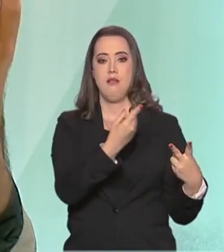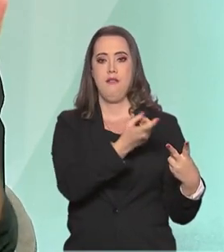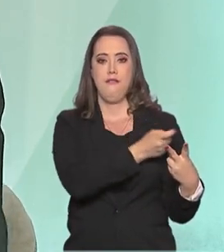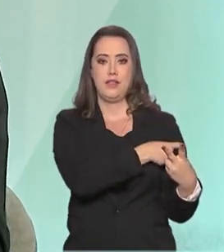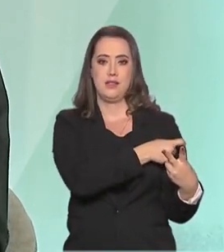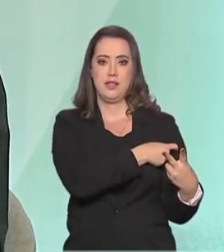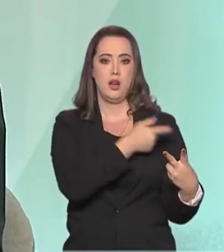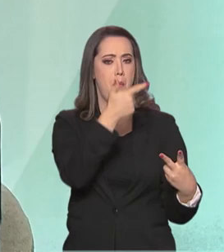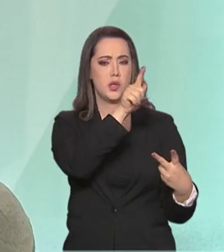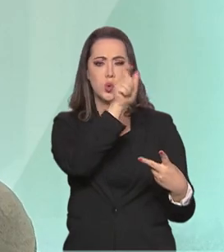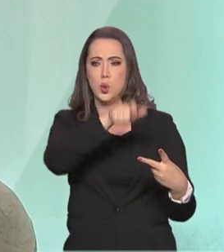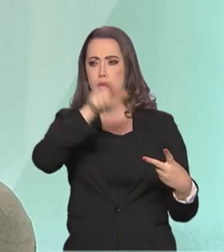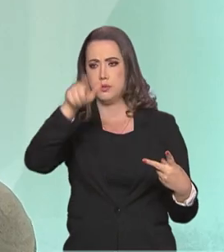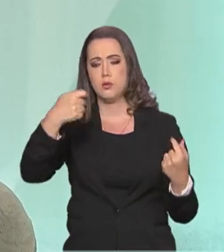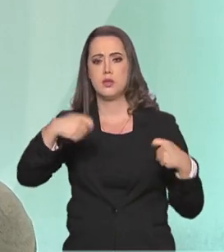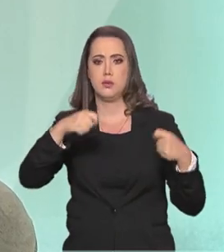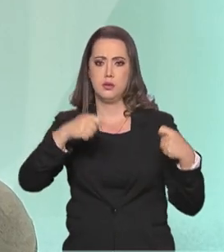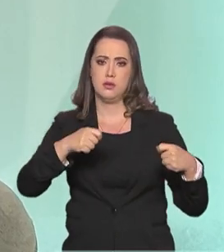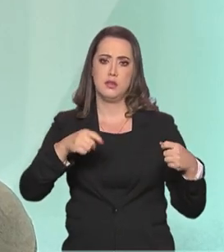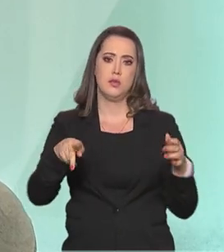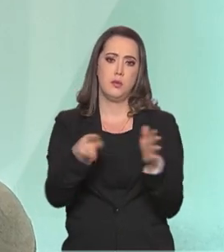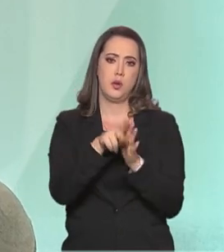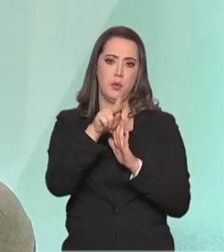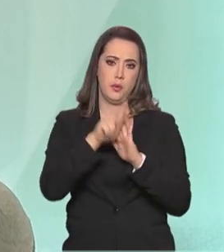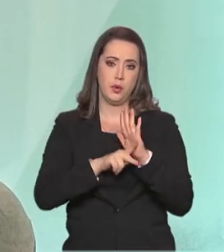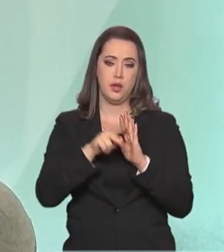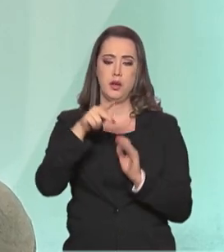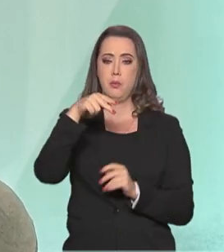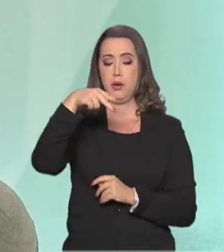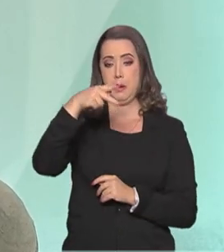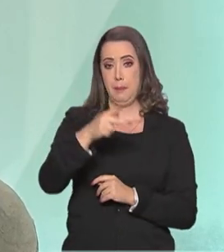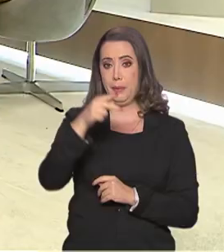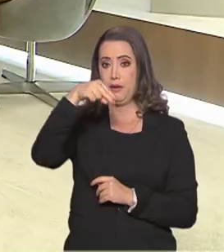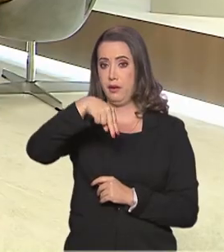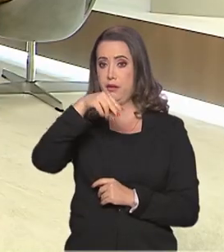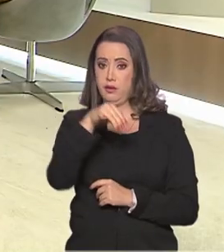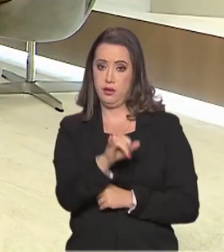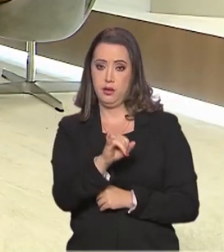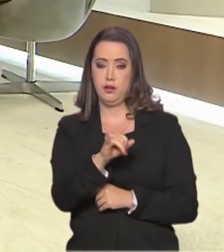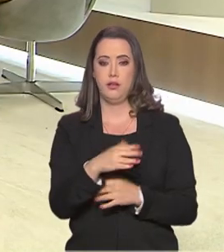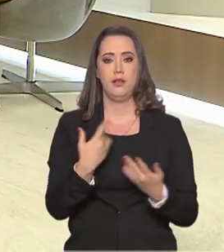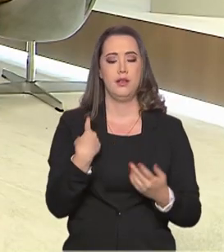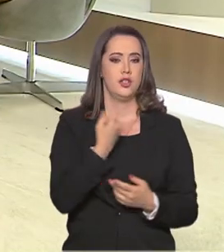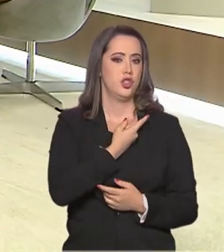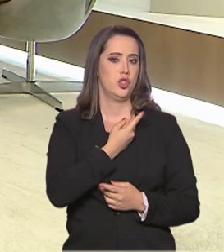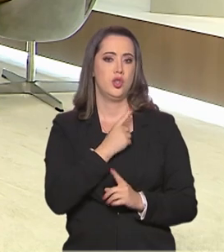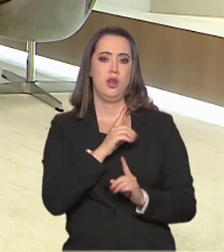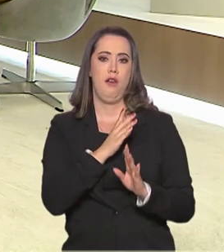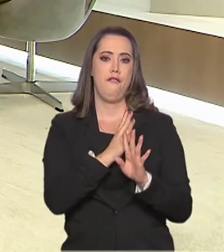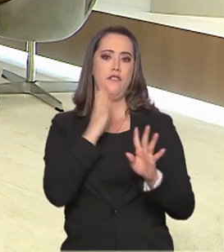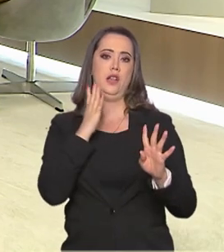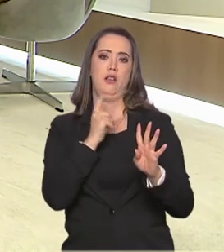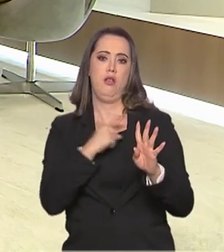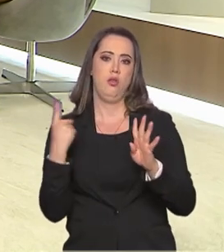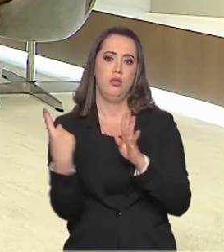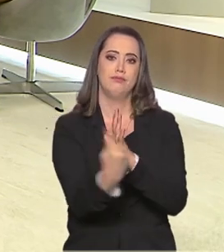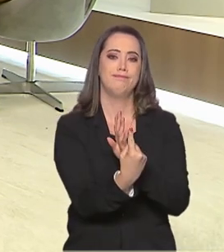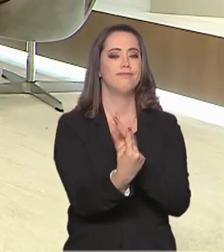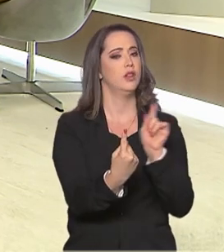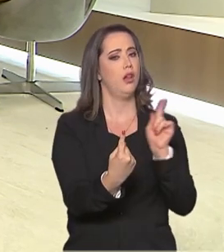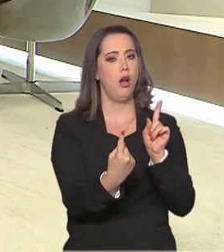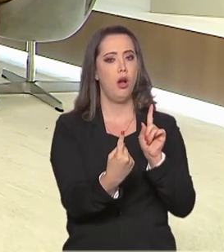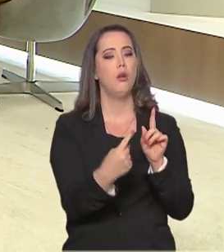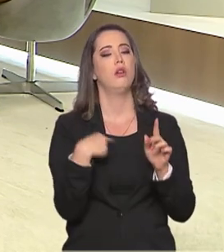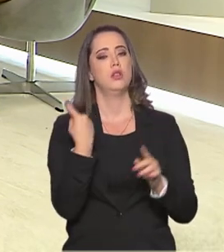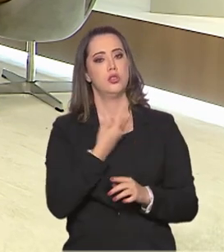Então, são os atletas também dando exemplo e não furando uma fila, digamos assim, e doando